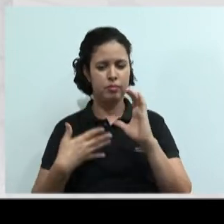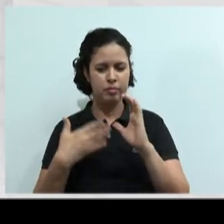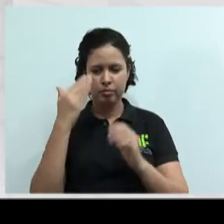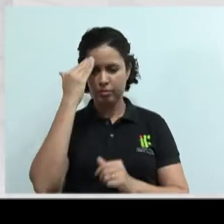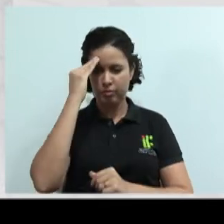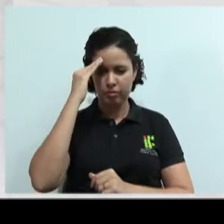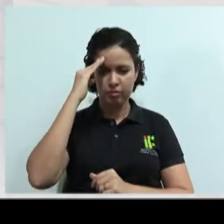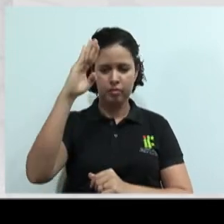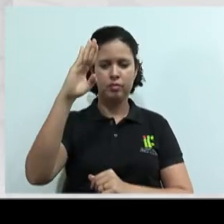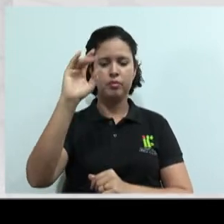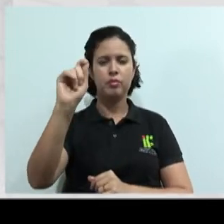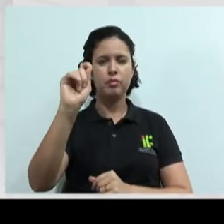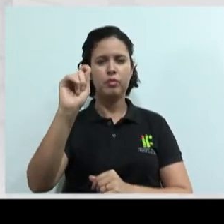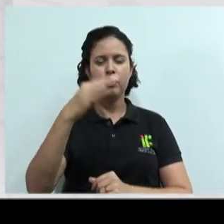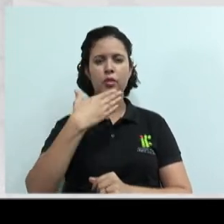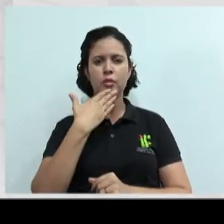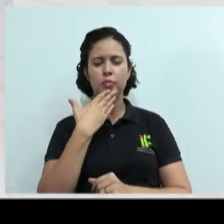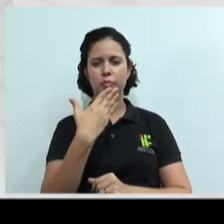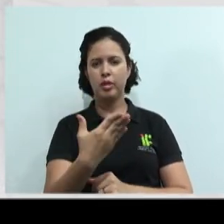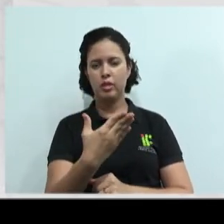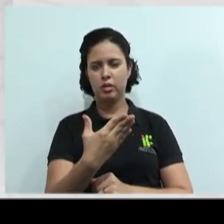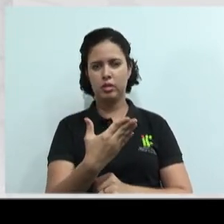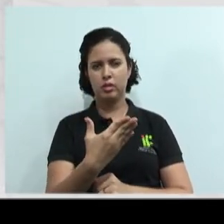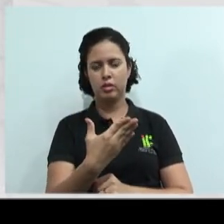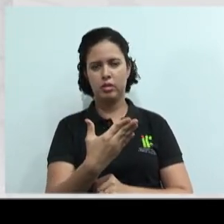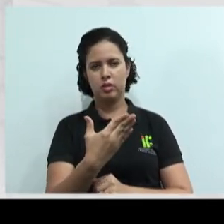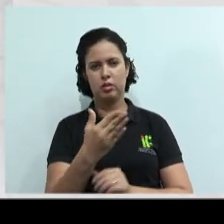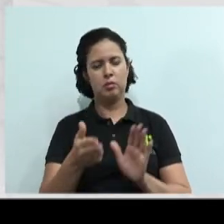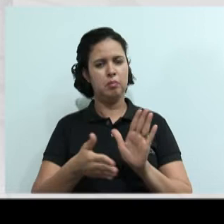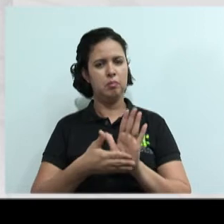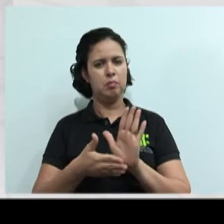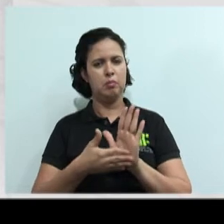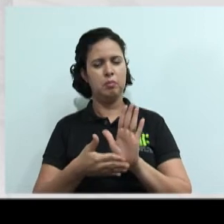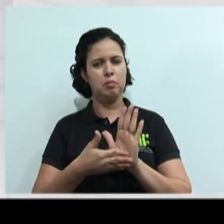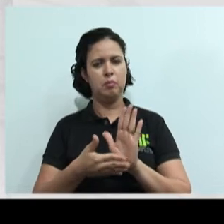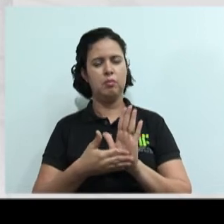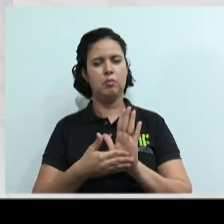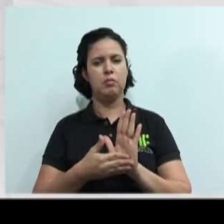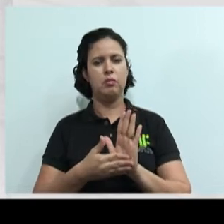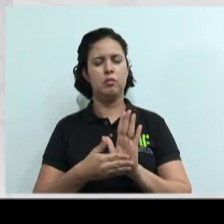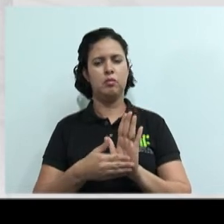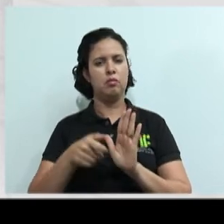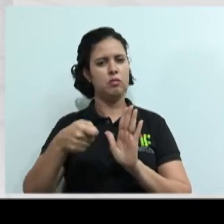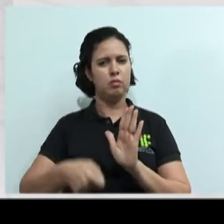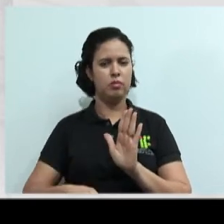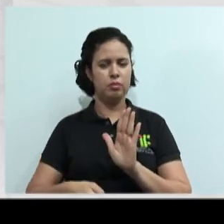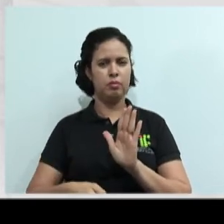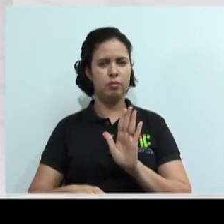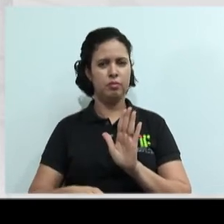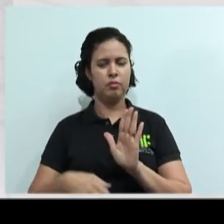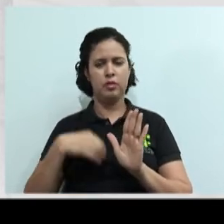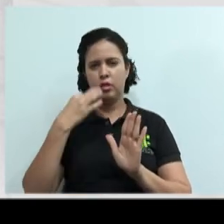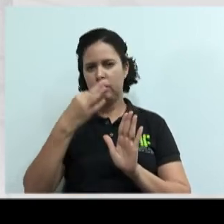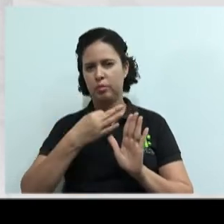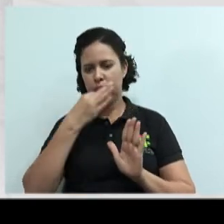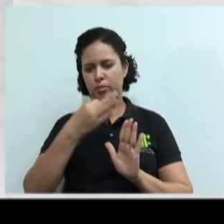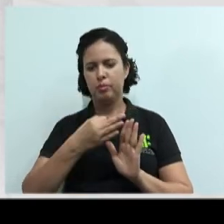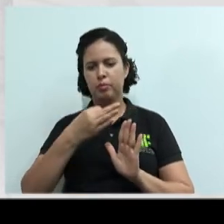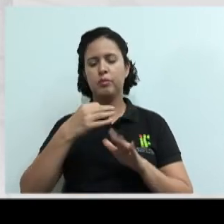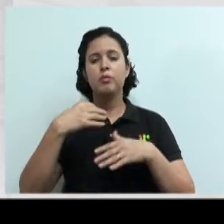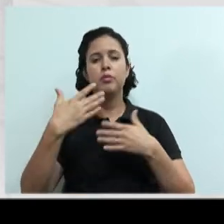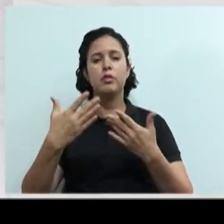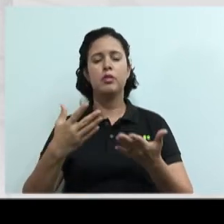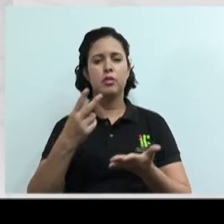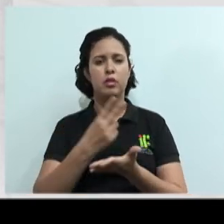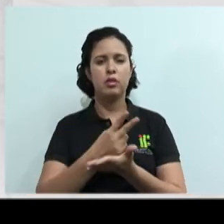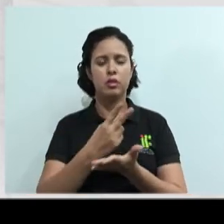negociador é que ele pede sempre o embasamento e fundamentação para os seus argumentos. Ou seja, ele